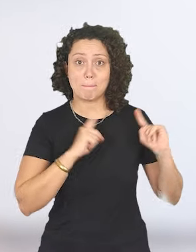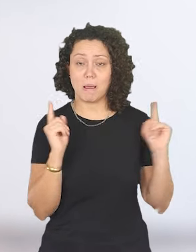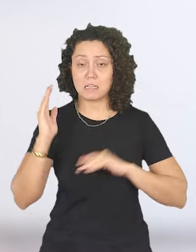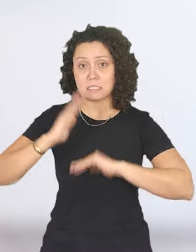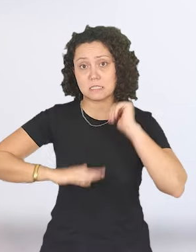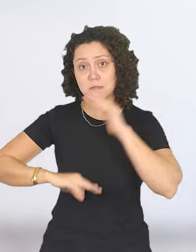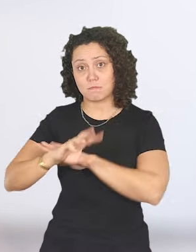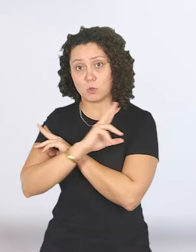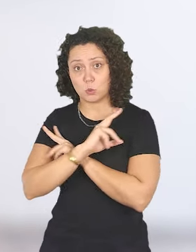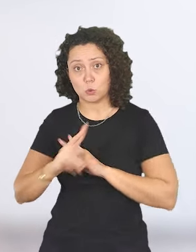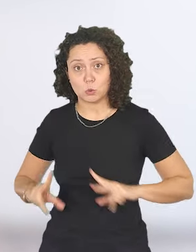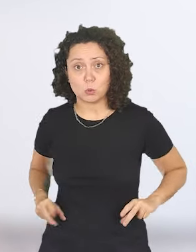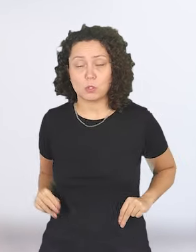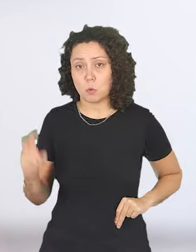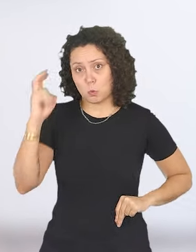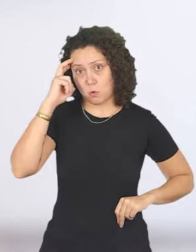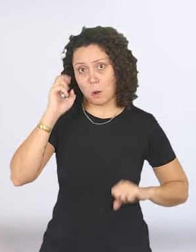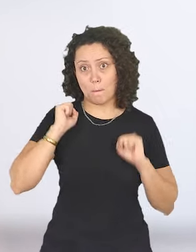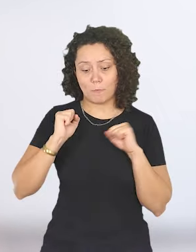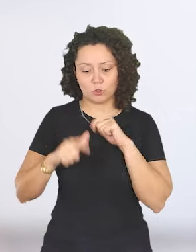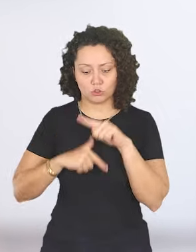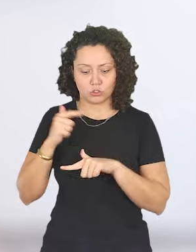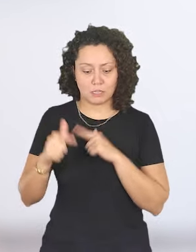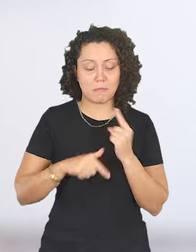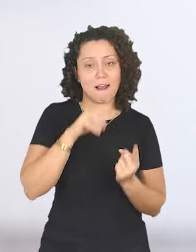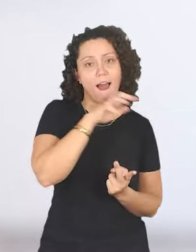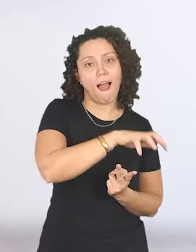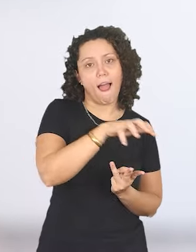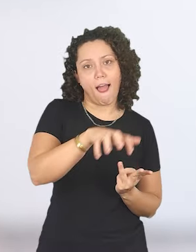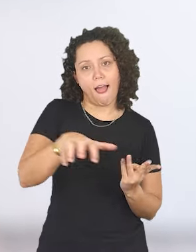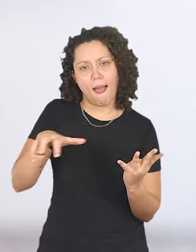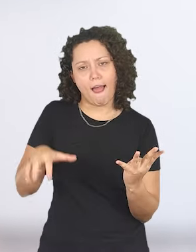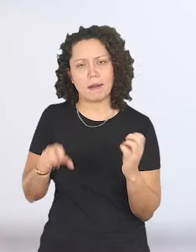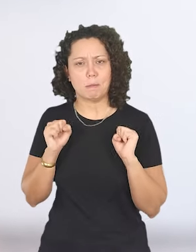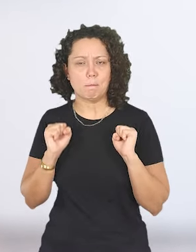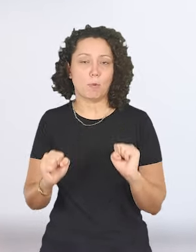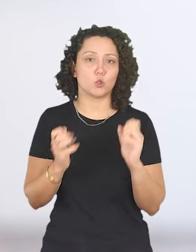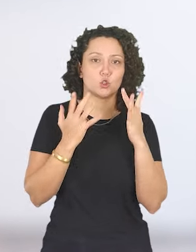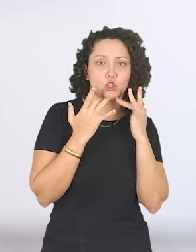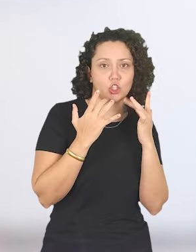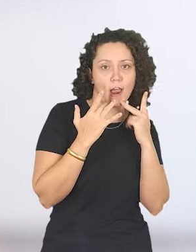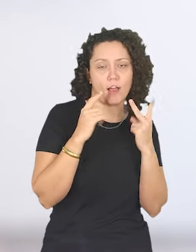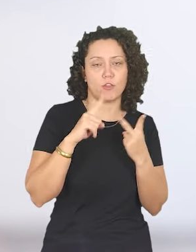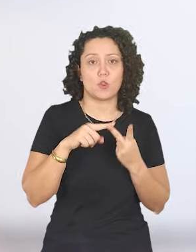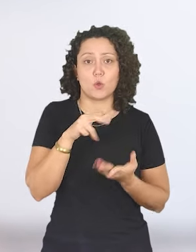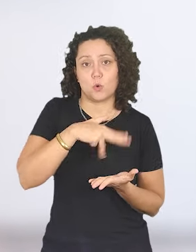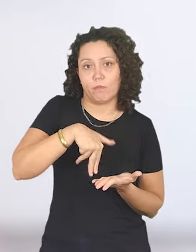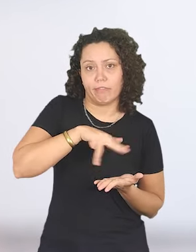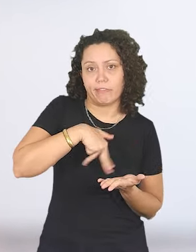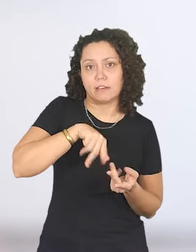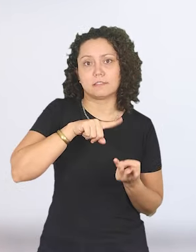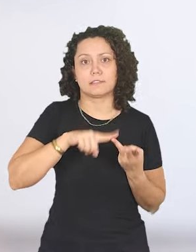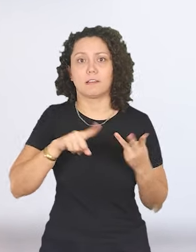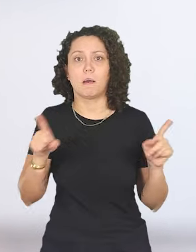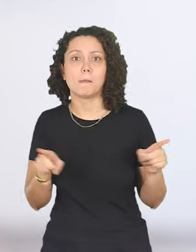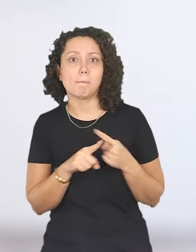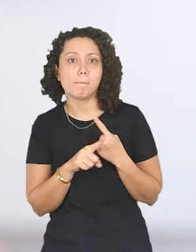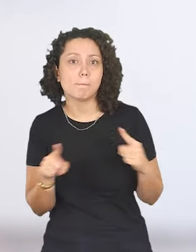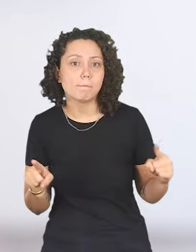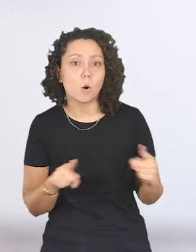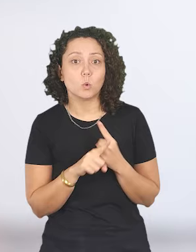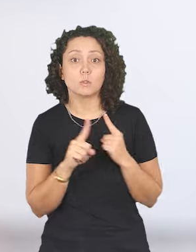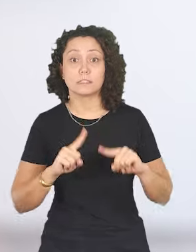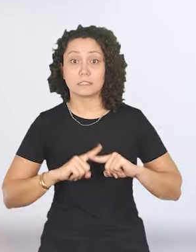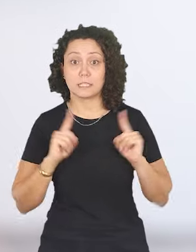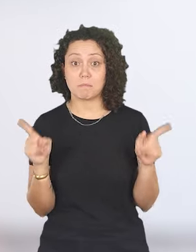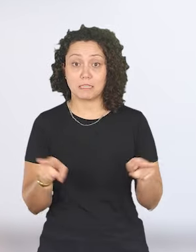produtor cultural, ele pode trabalhar em diversas áreas, pode ser um produtor de teatro, de dança, de música,